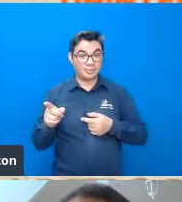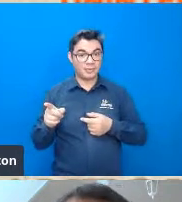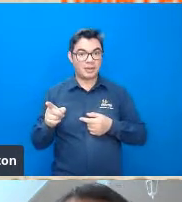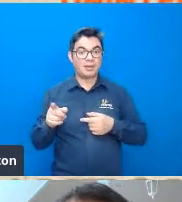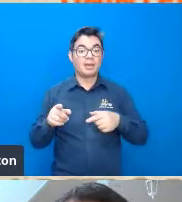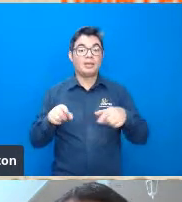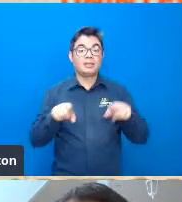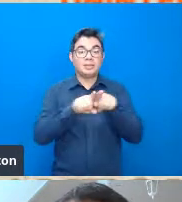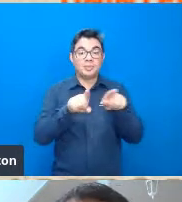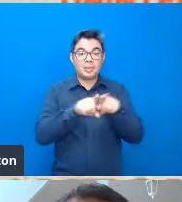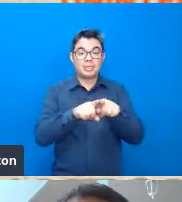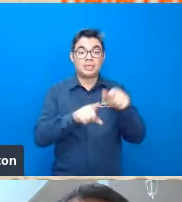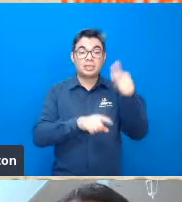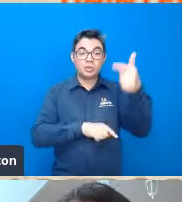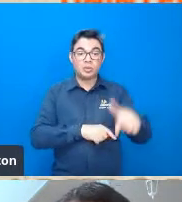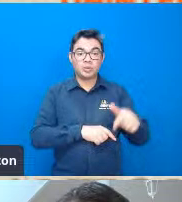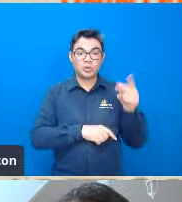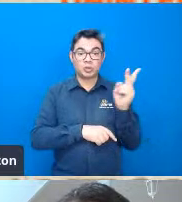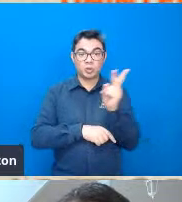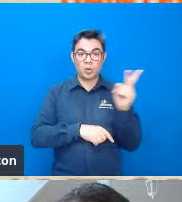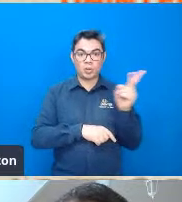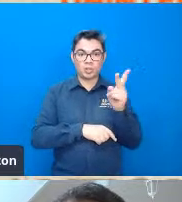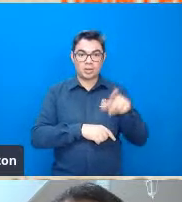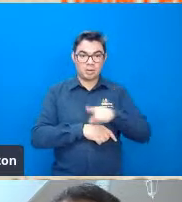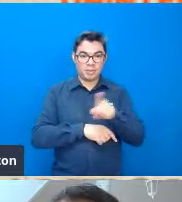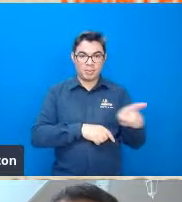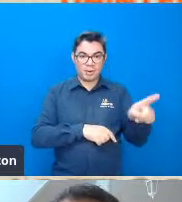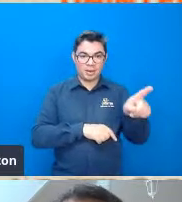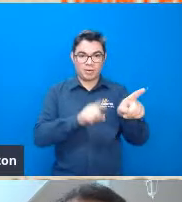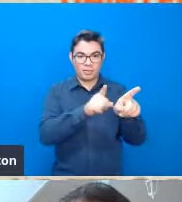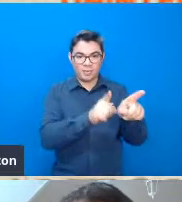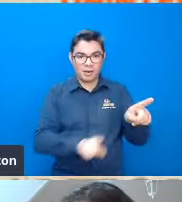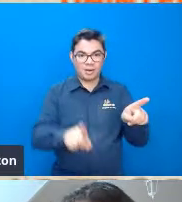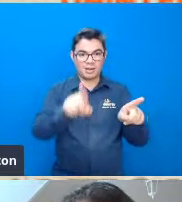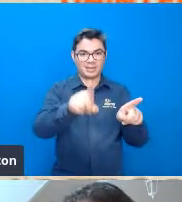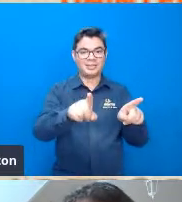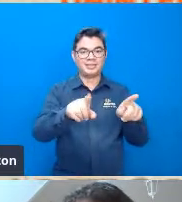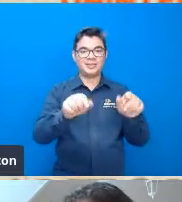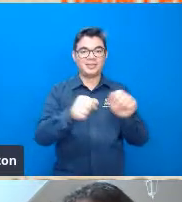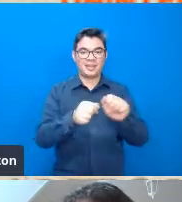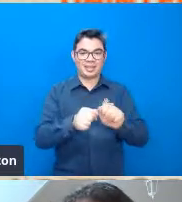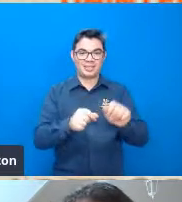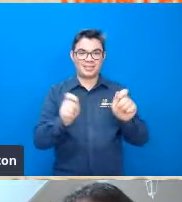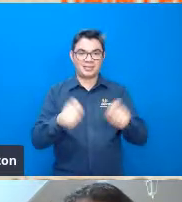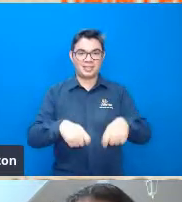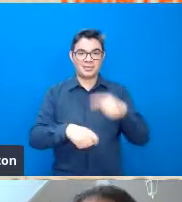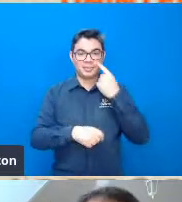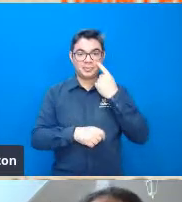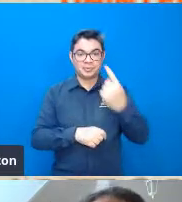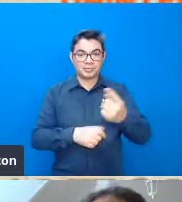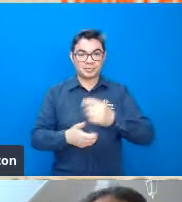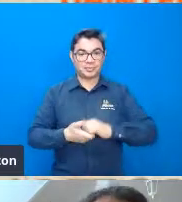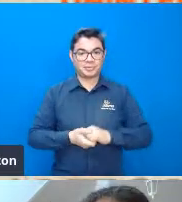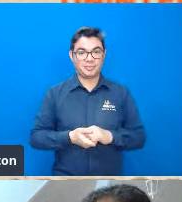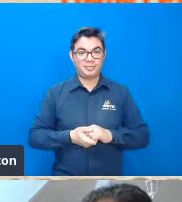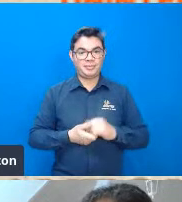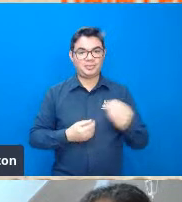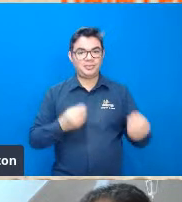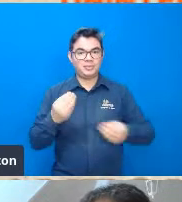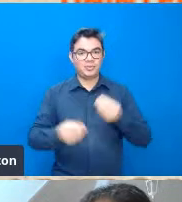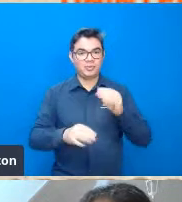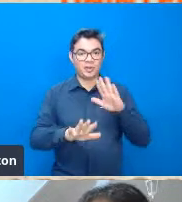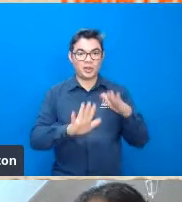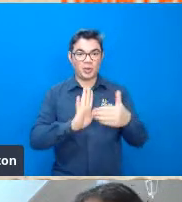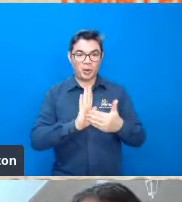a confluência de dois canais de primeira ordem forma um canal de segunda ordem então todos